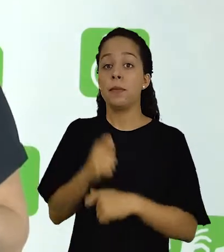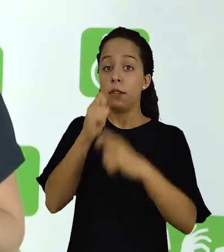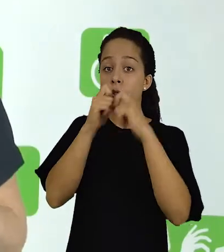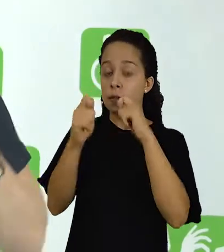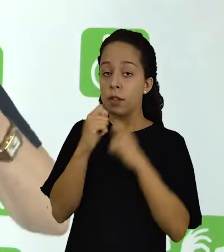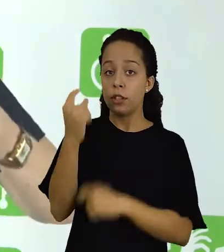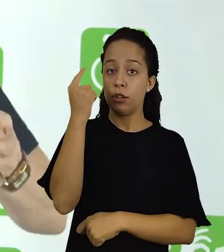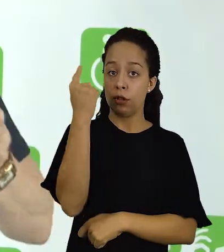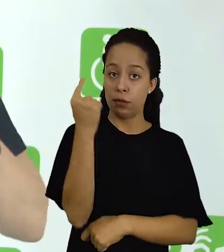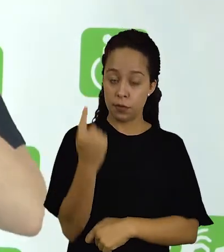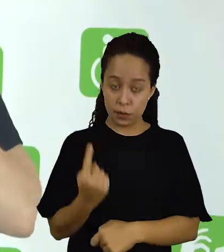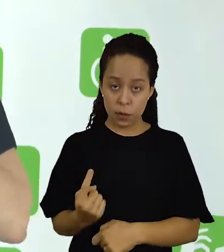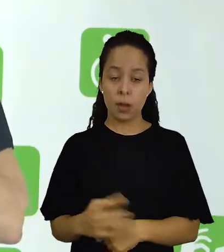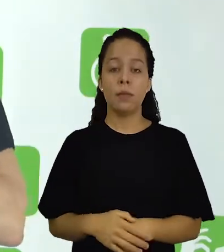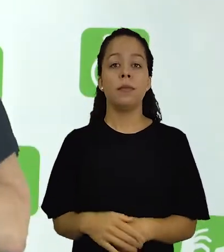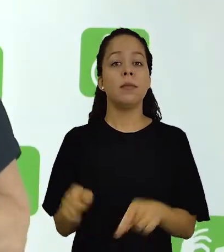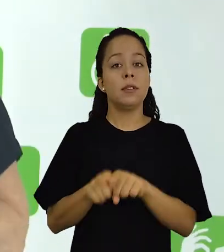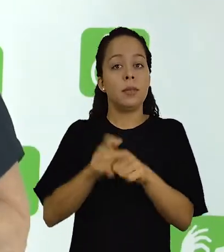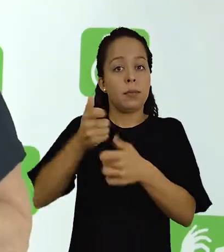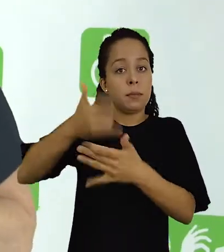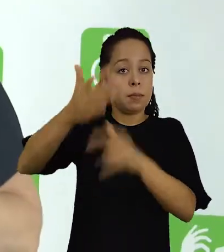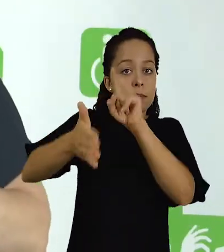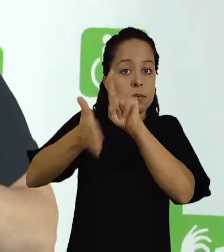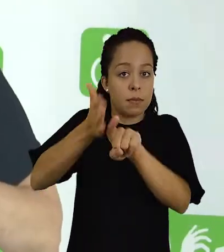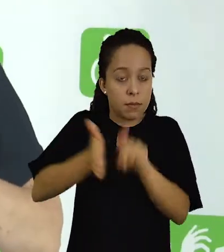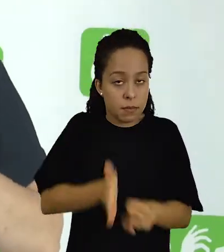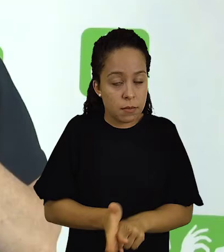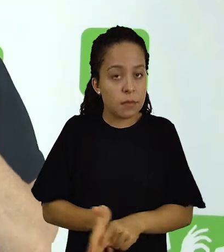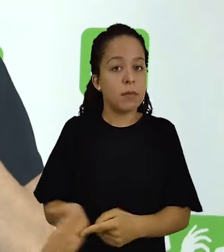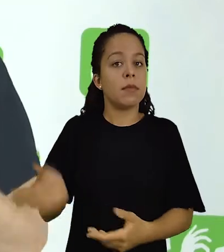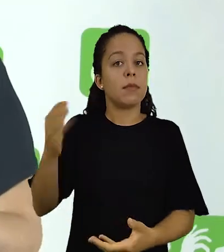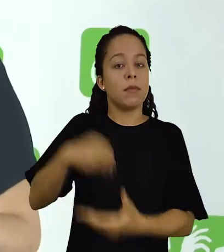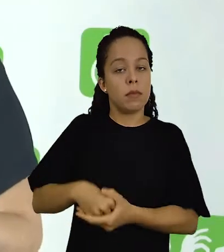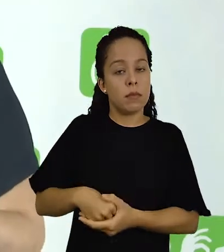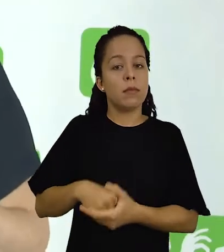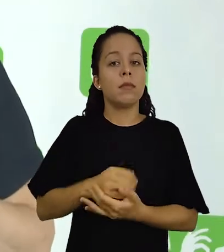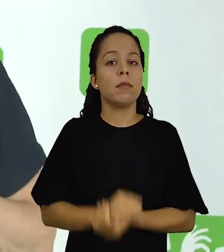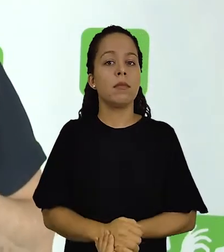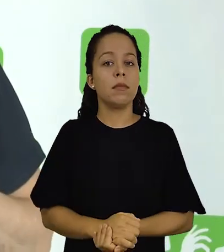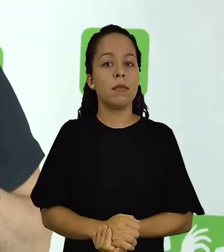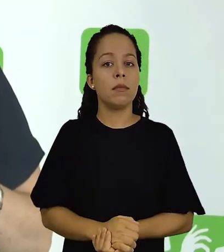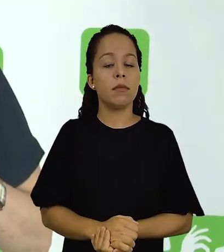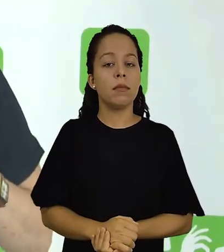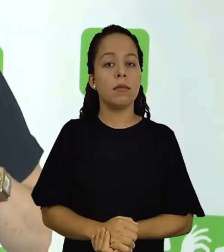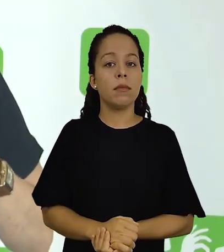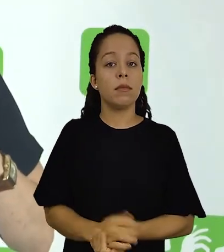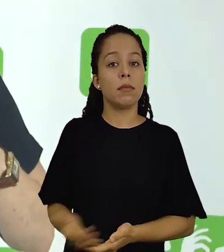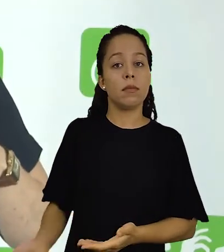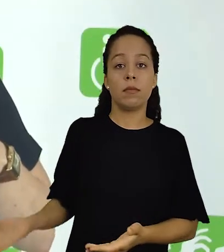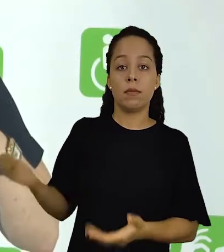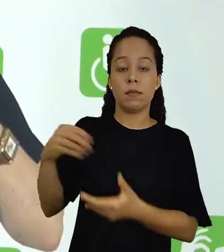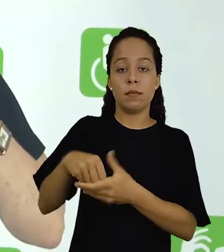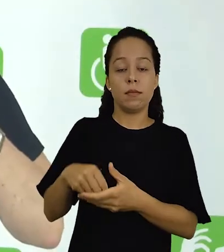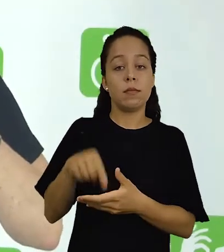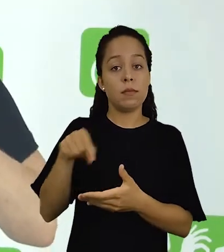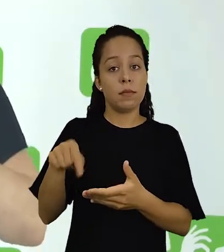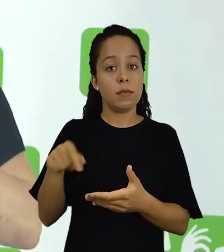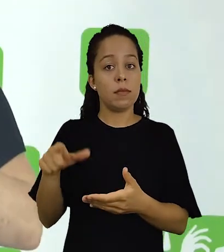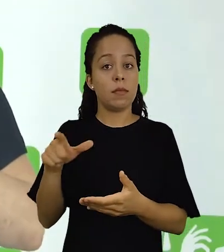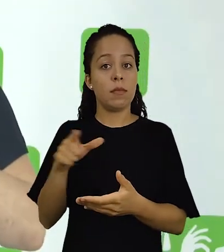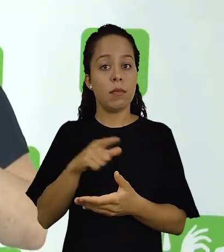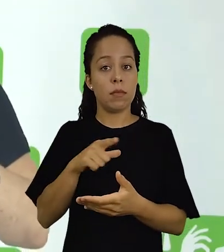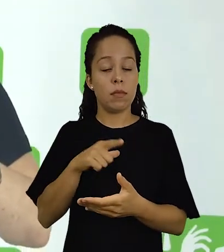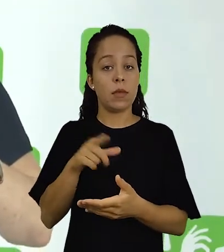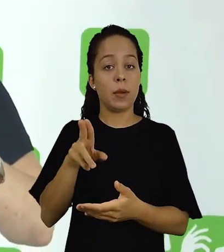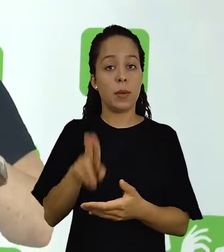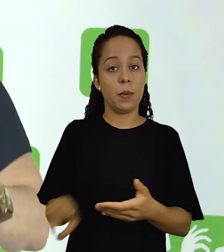por exemplo, o uso de entrevistas individuais, o uso de questionários. E nos